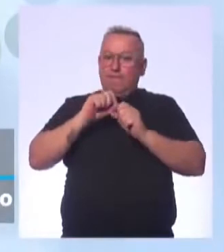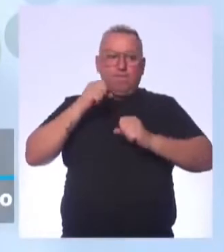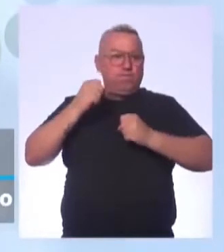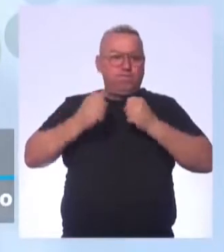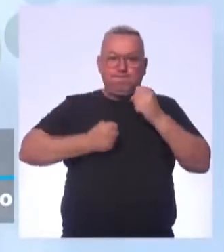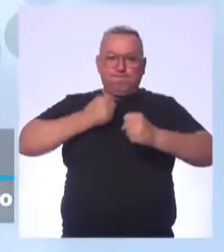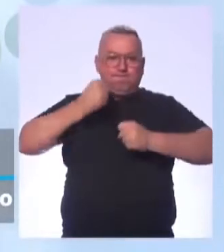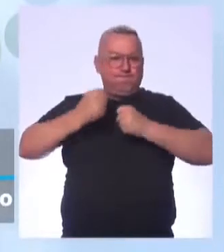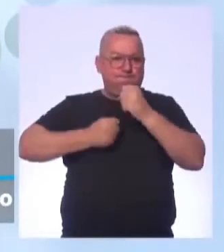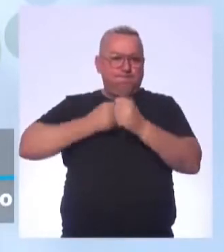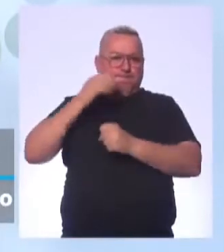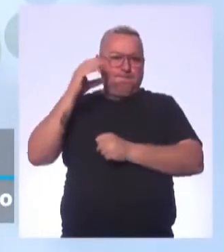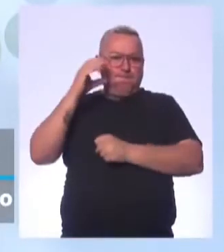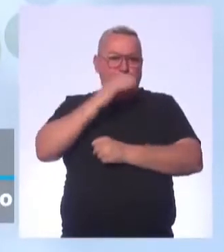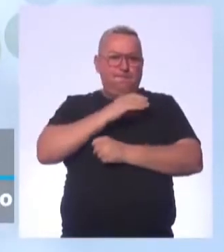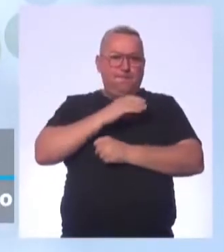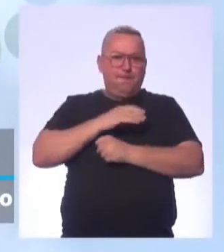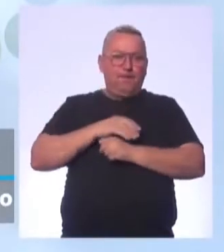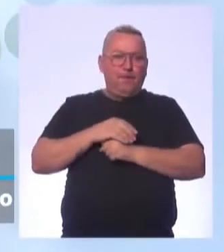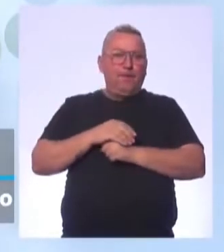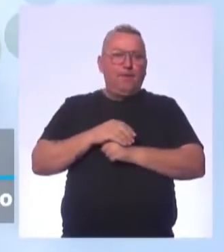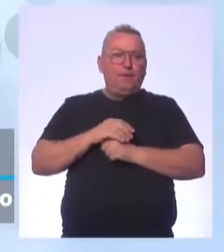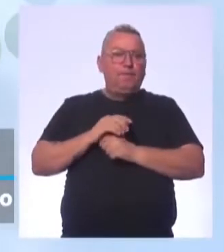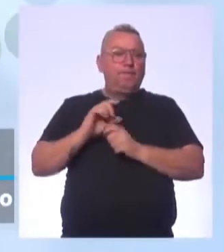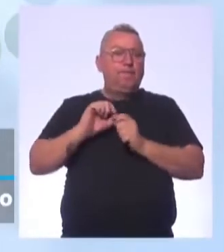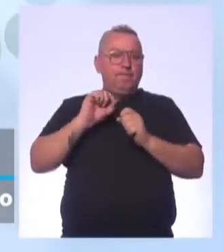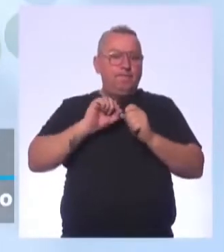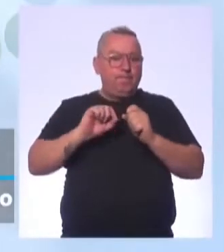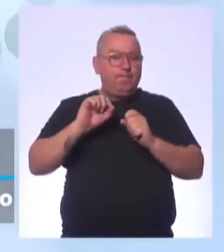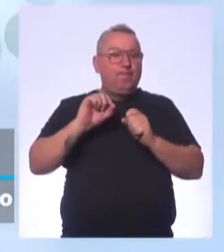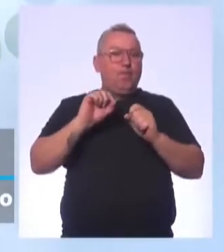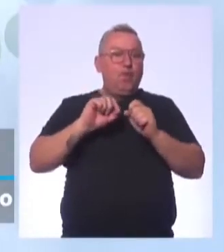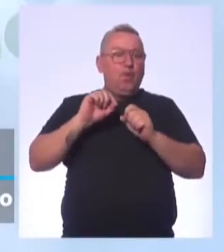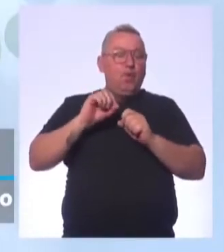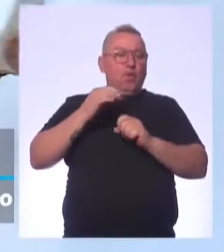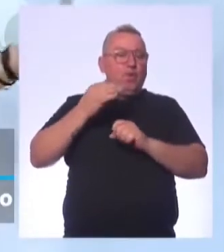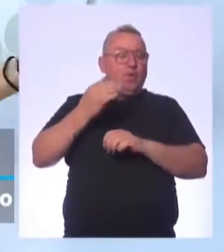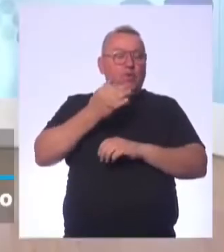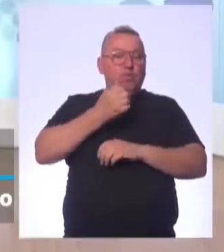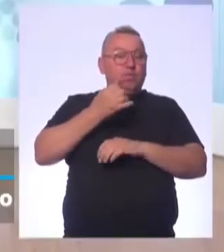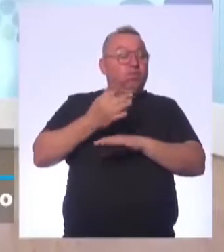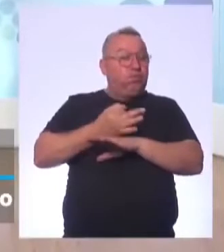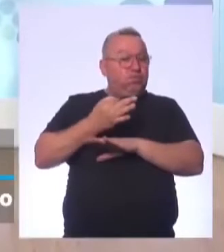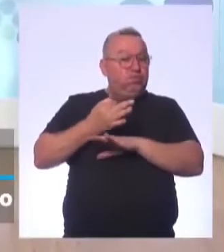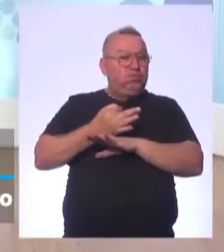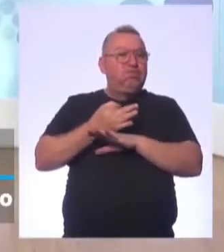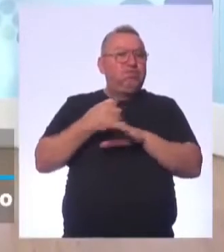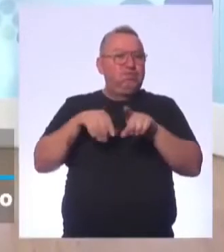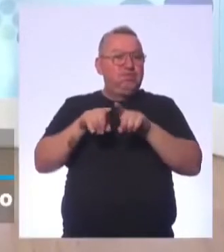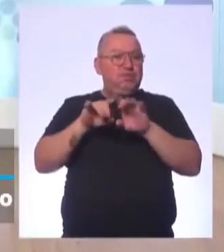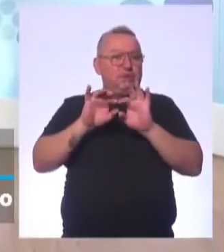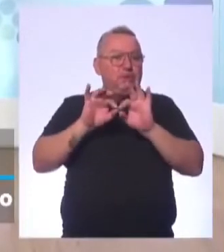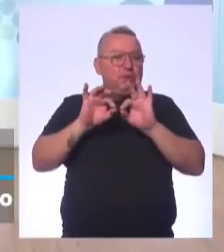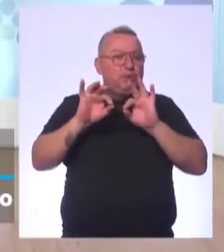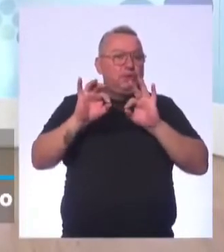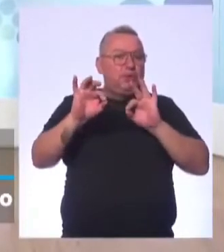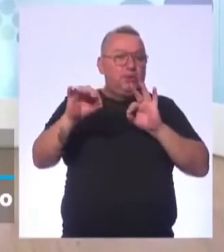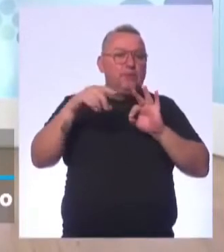de velocidade. A minha era ali, a de resistência. Então... Longo percurso. Longo percurso. Elas têm diferenciações.